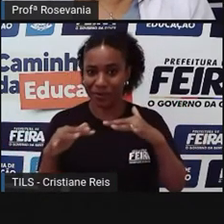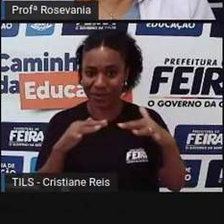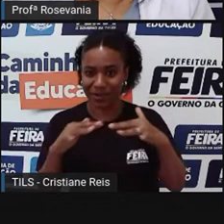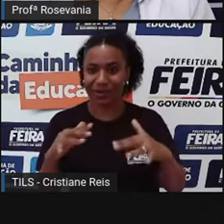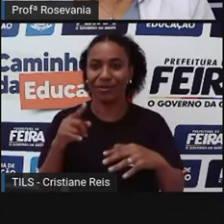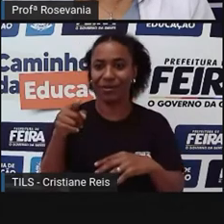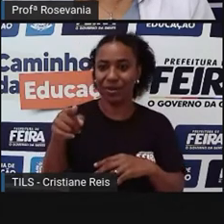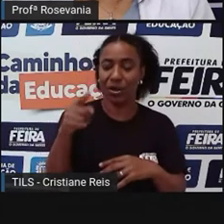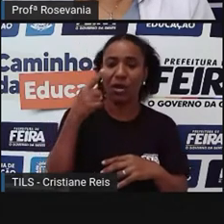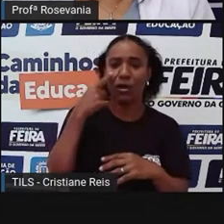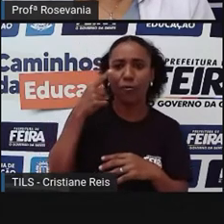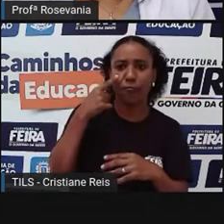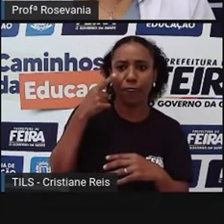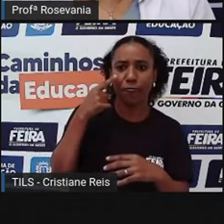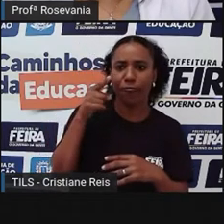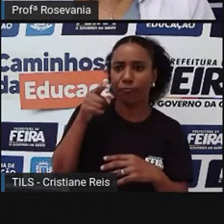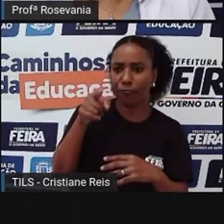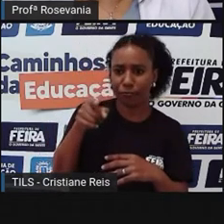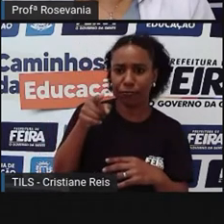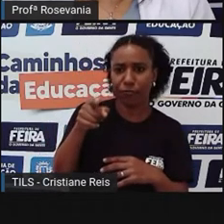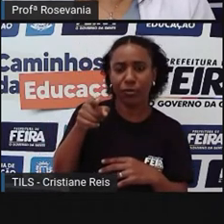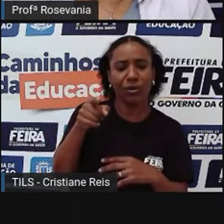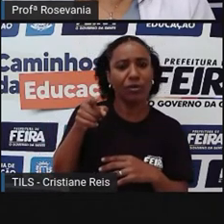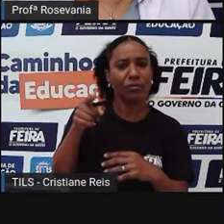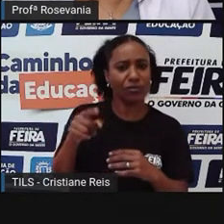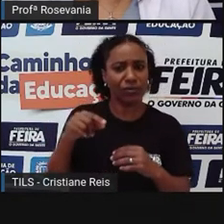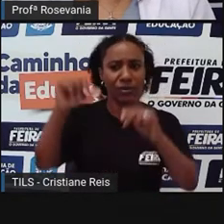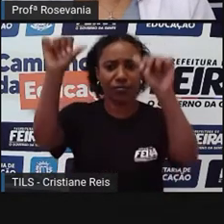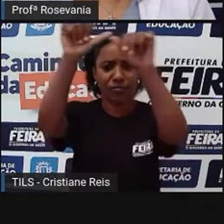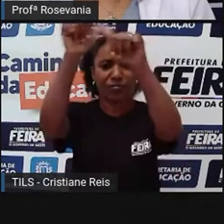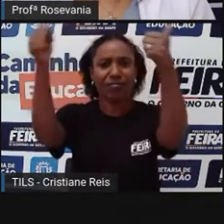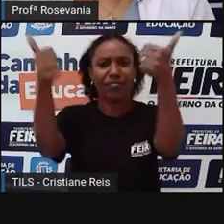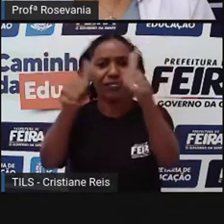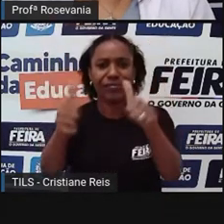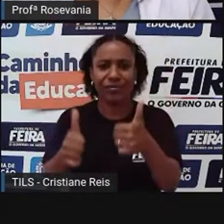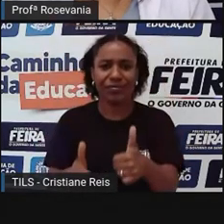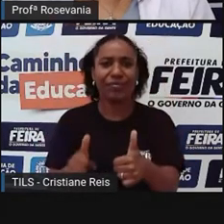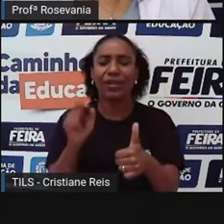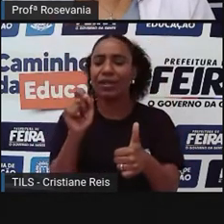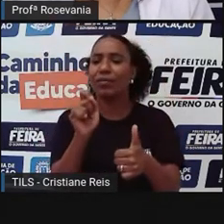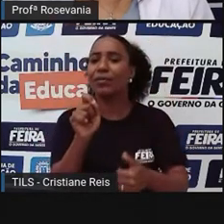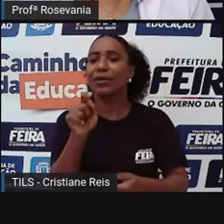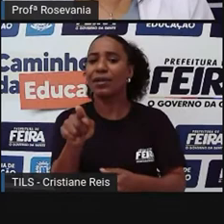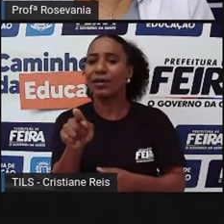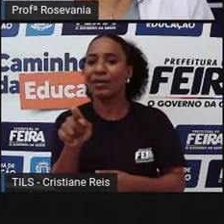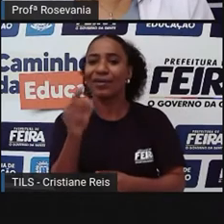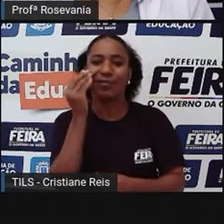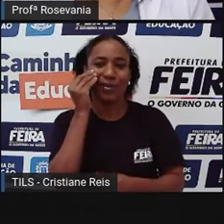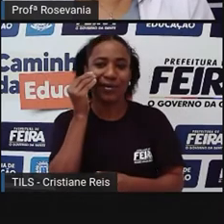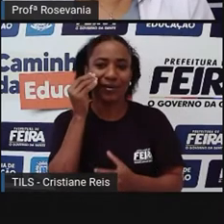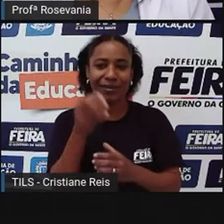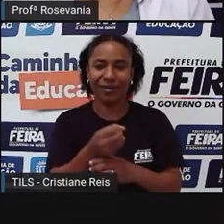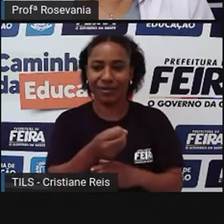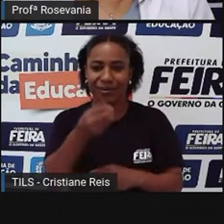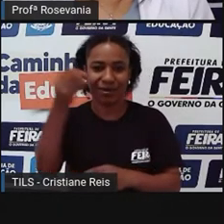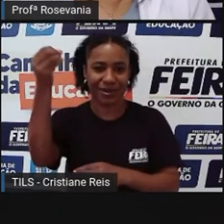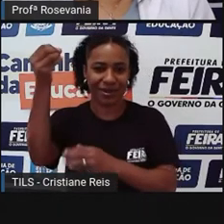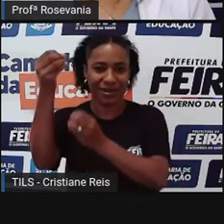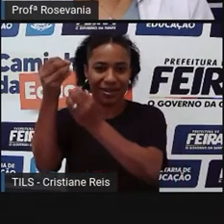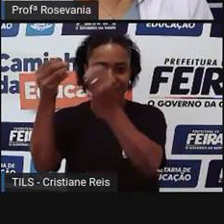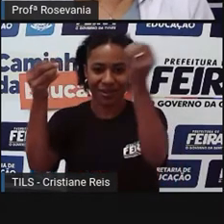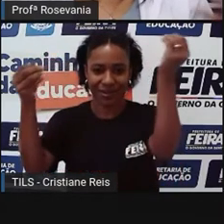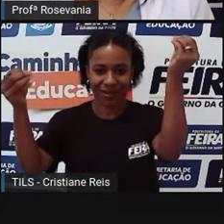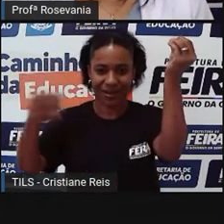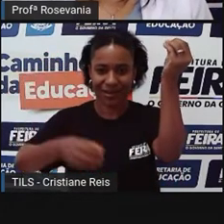ferrozinho desse aqui, cada cano desse, ele mostra uma saída, né, ela é uma escultura que